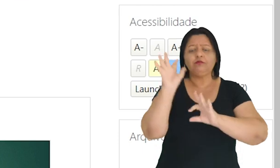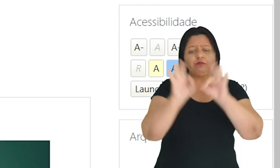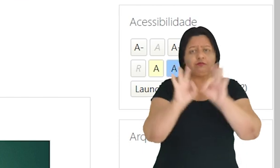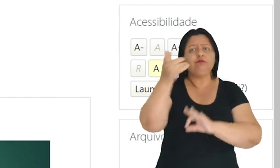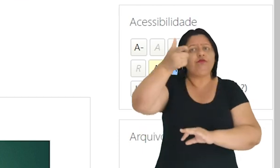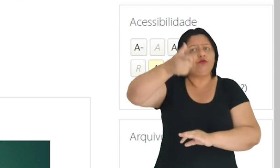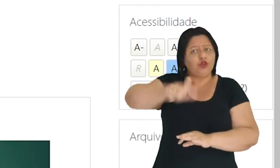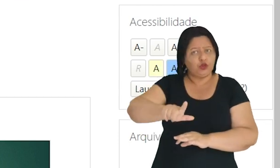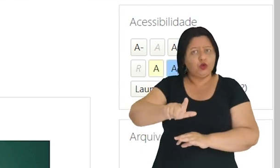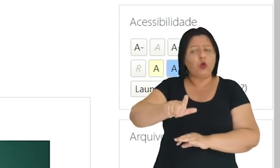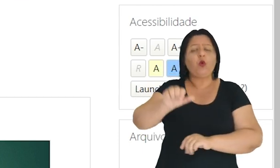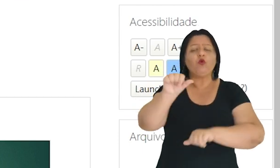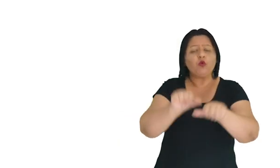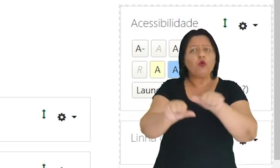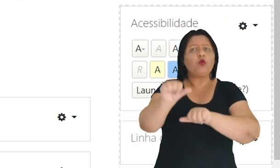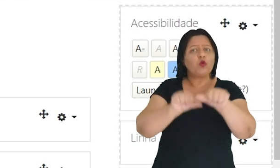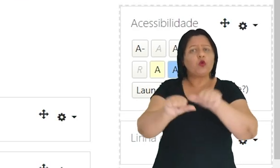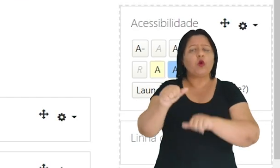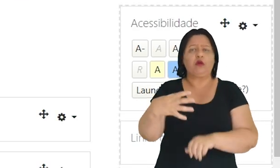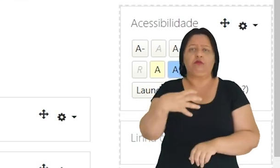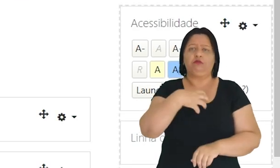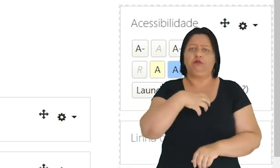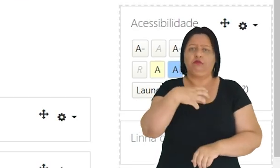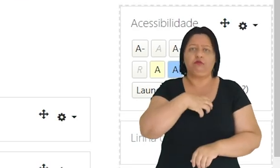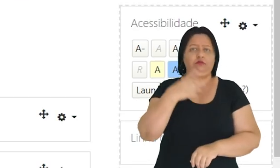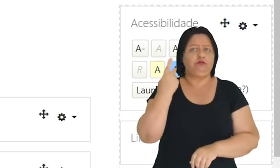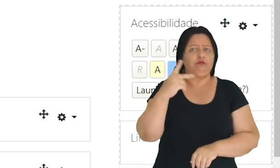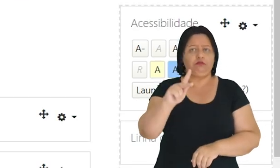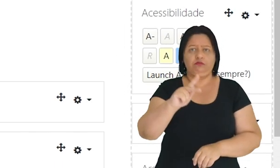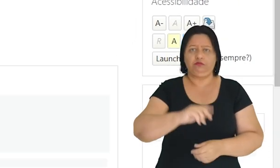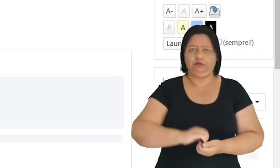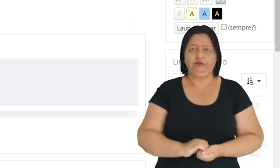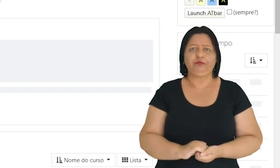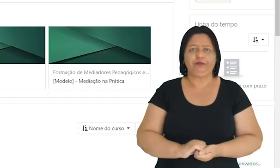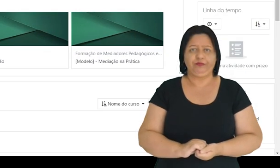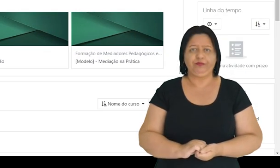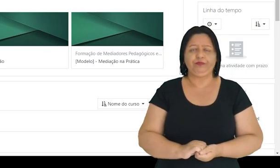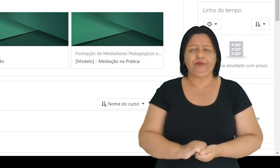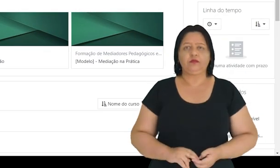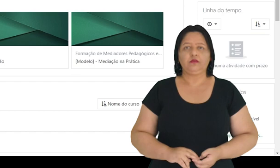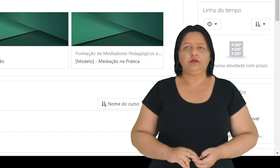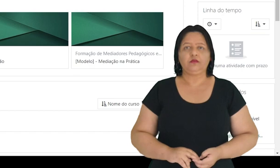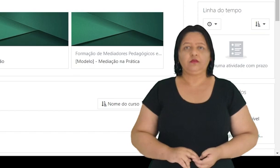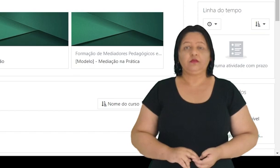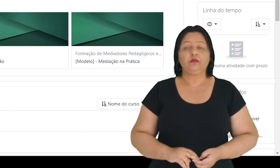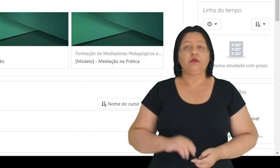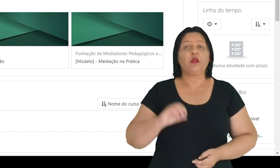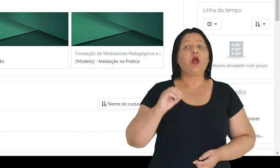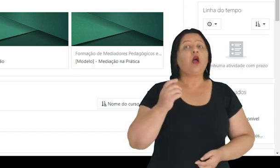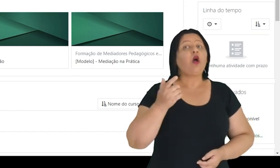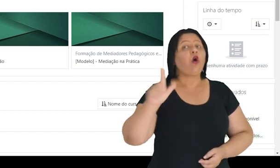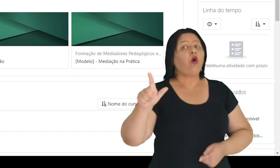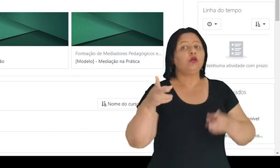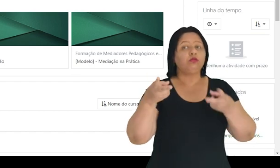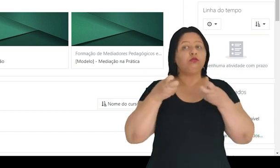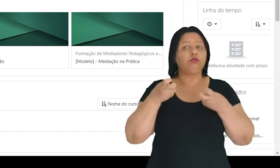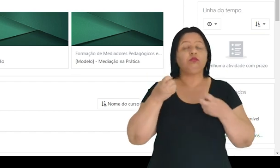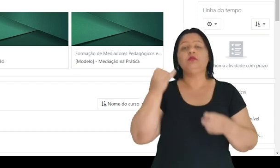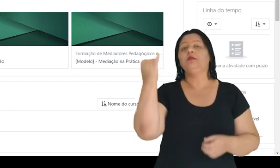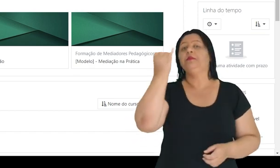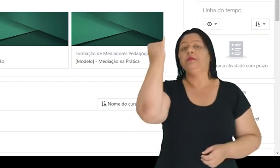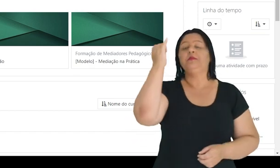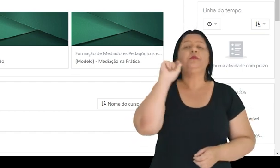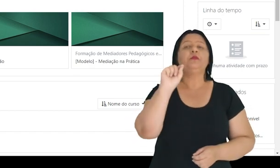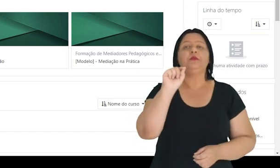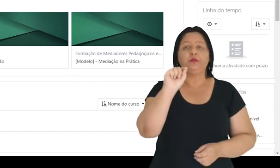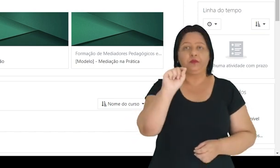a qualquer momento, também você pode personalizar e redefinir a página para o padrão inicial. Outra